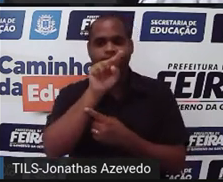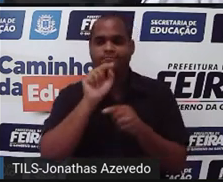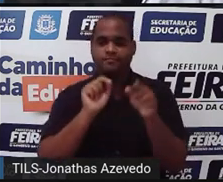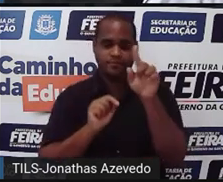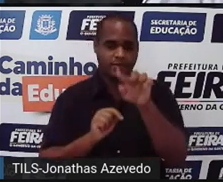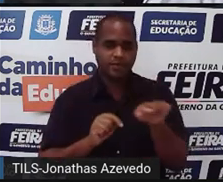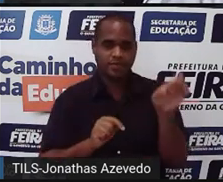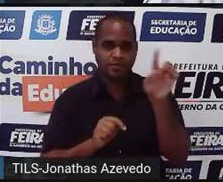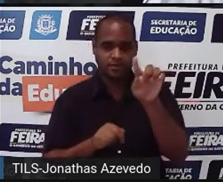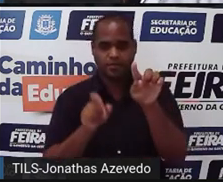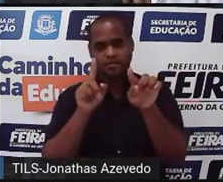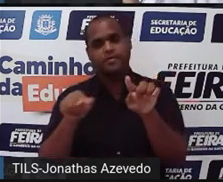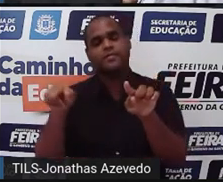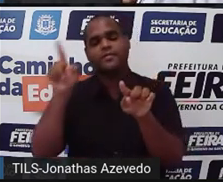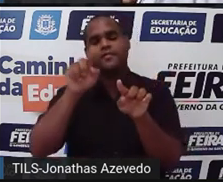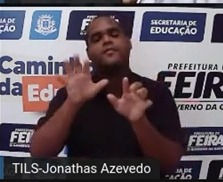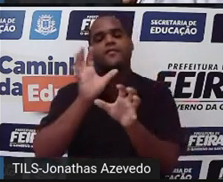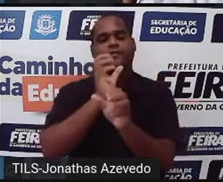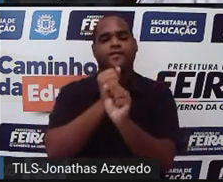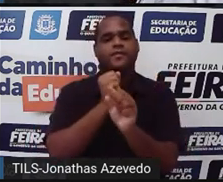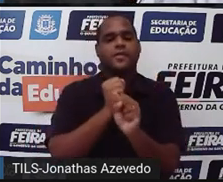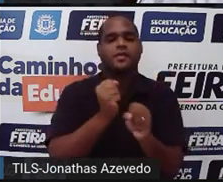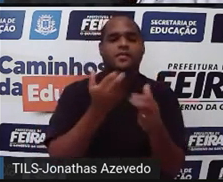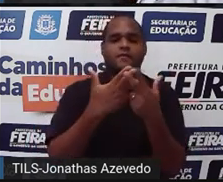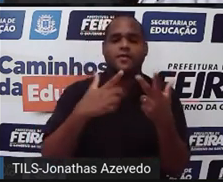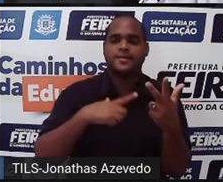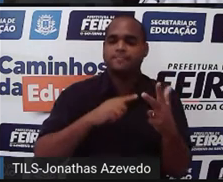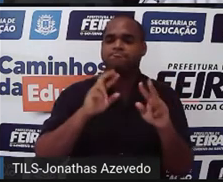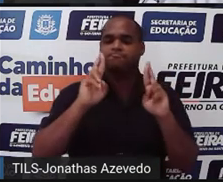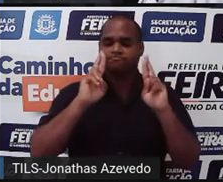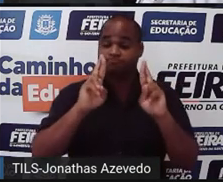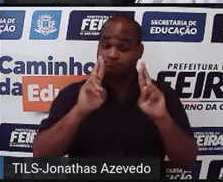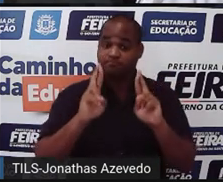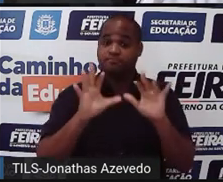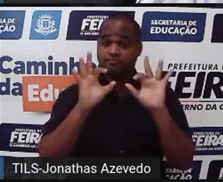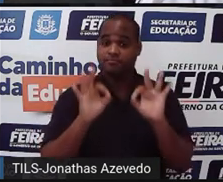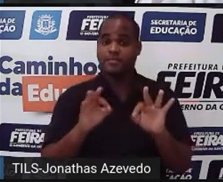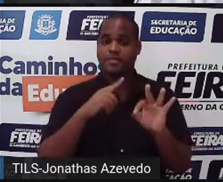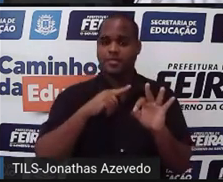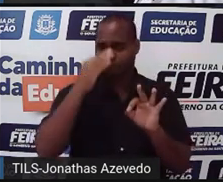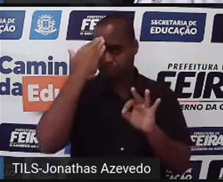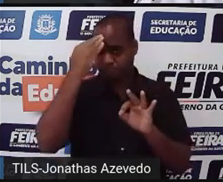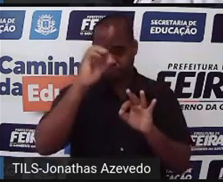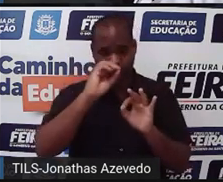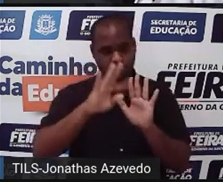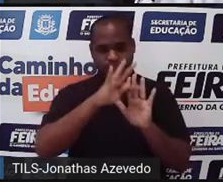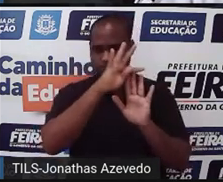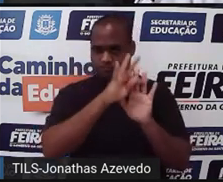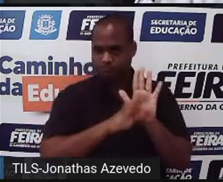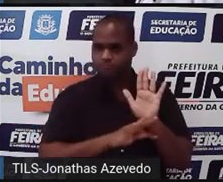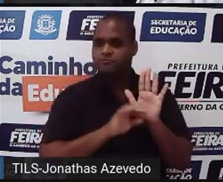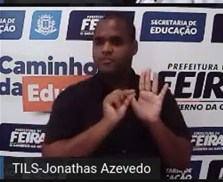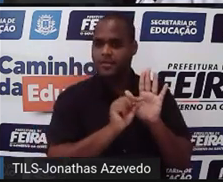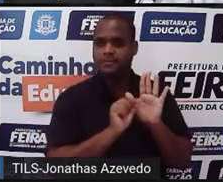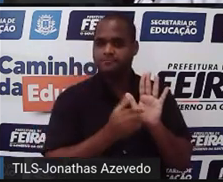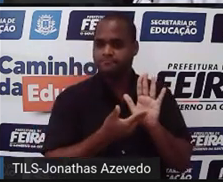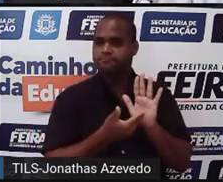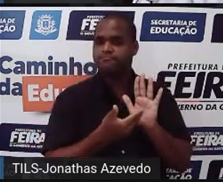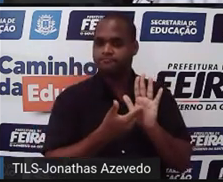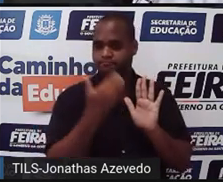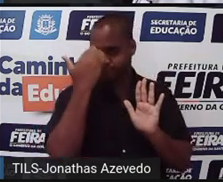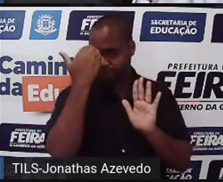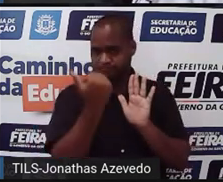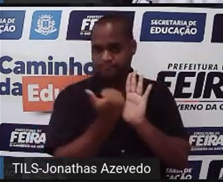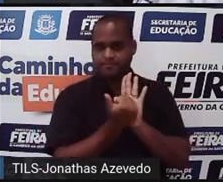colocando ali as quantidades, tá? Respeitando a interpretação do problema. Certo?